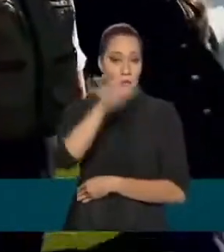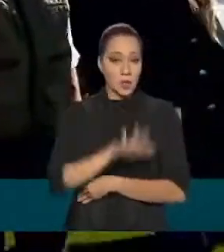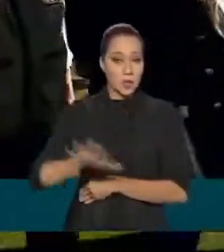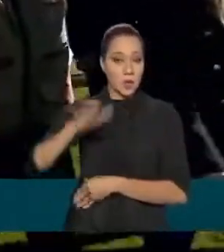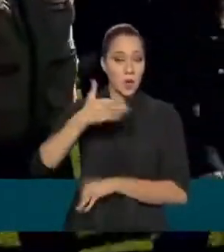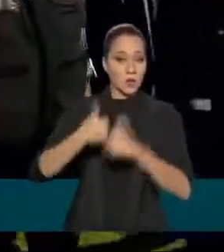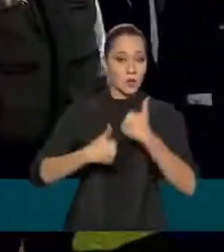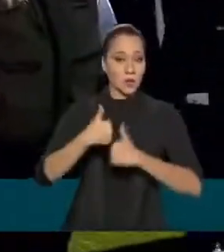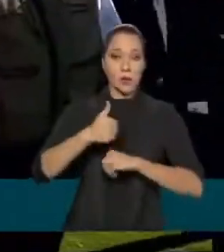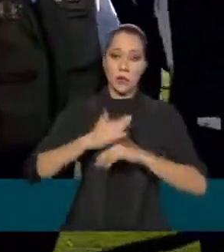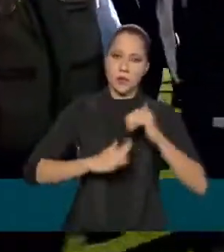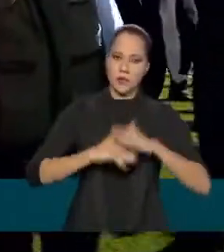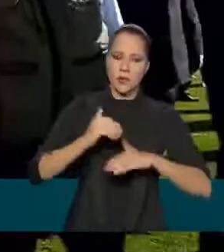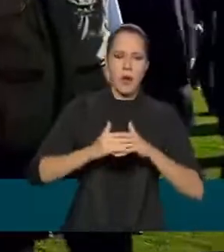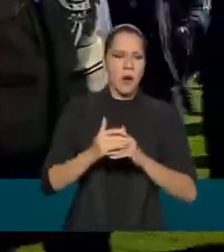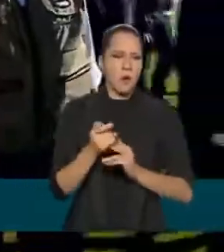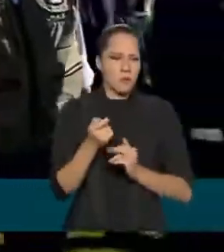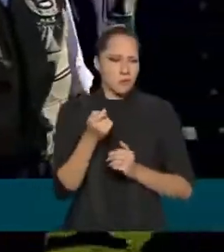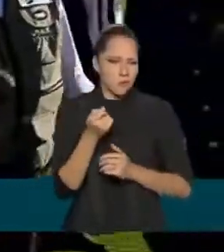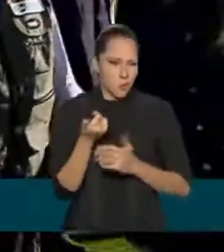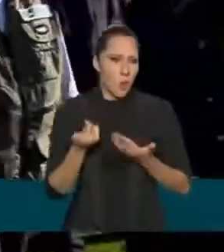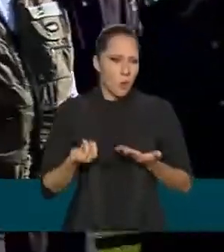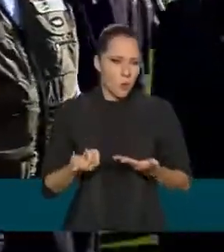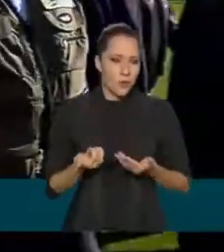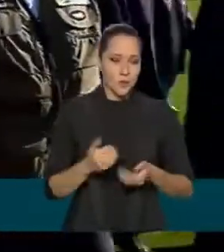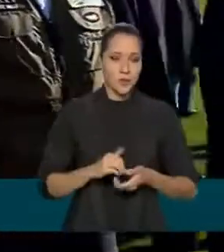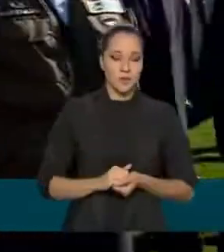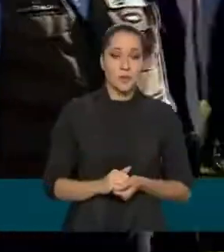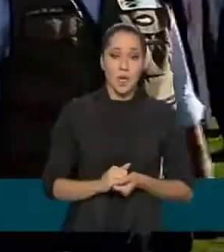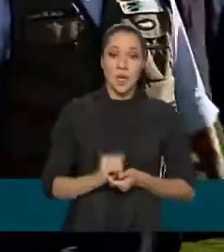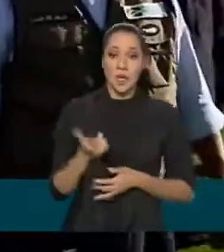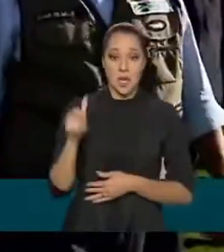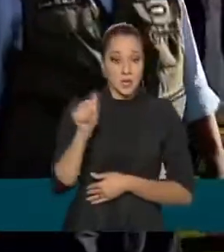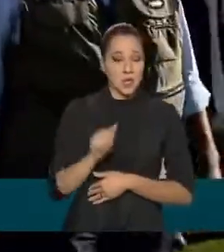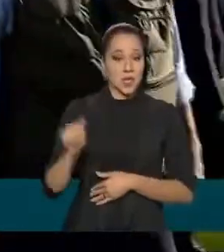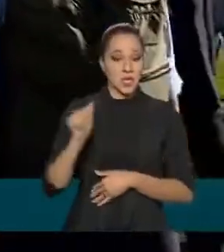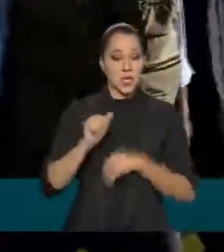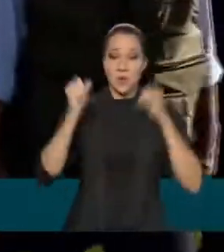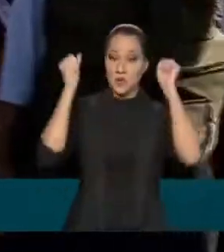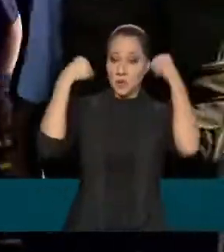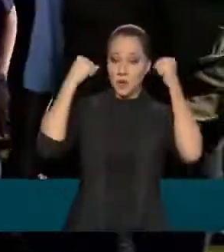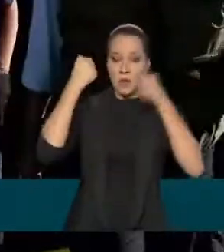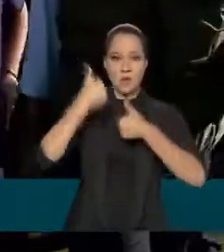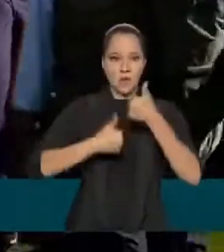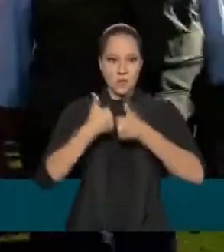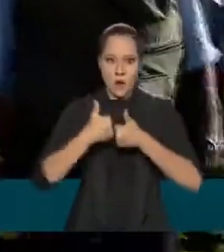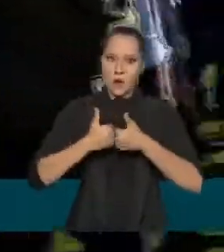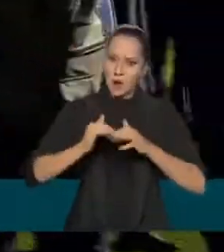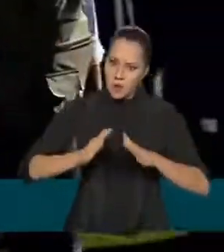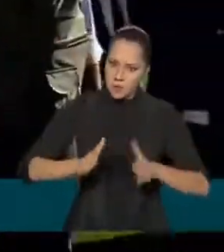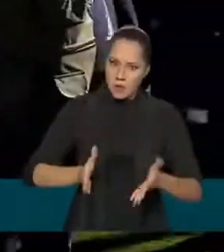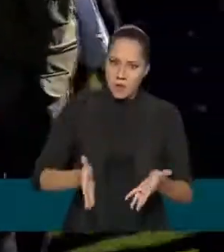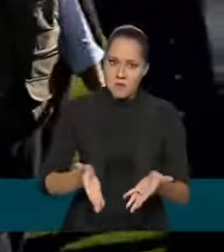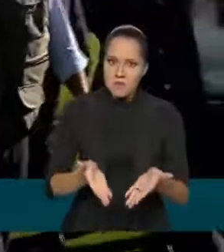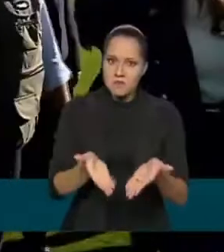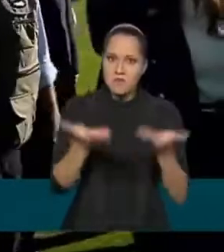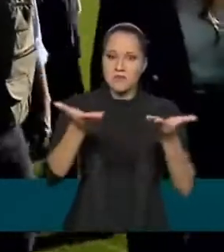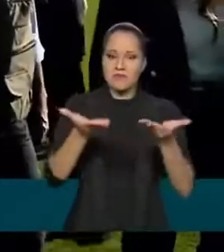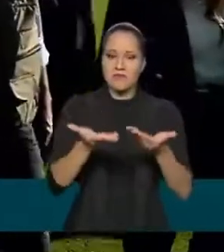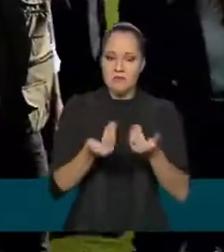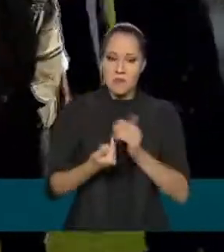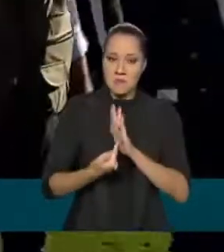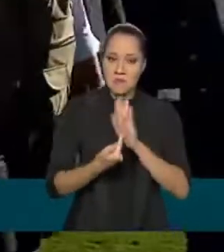aí do futebol profissional, era pouco expressiva. E a Associação Chapecoense de Futebol veio para dar essa